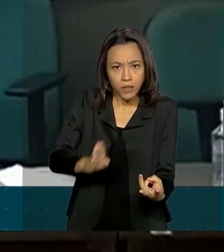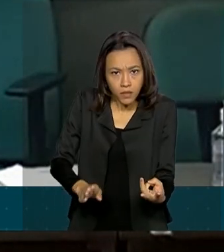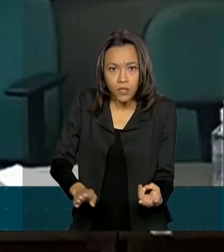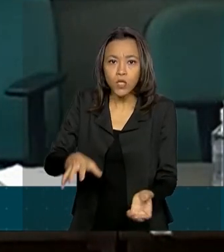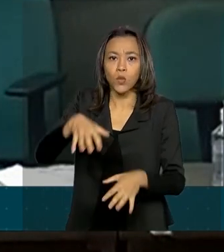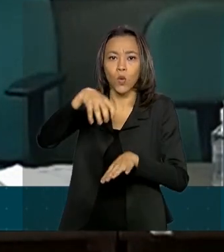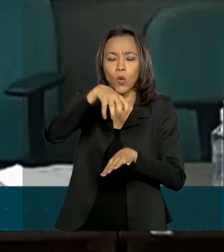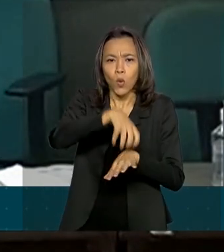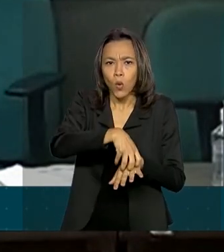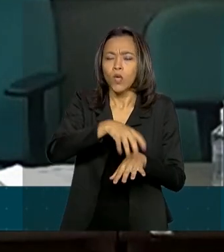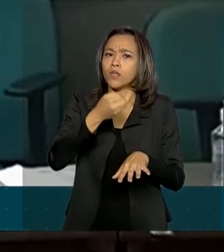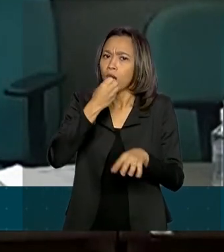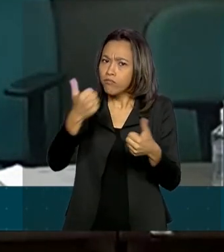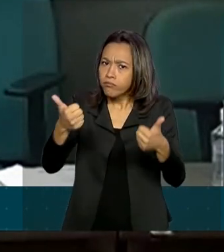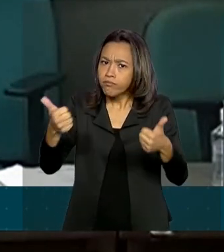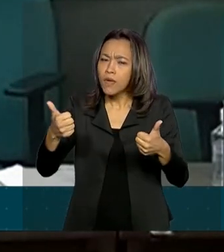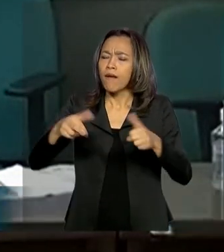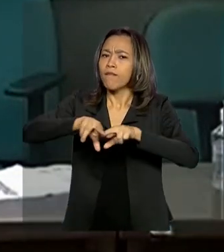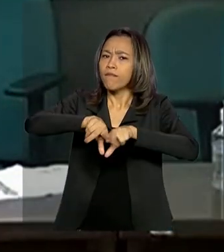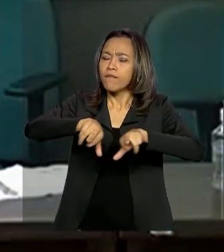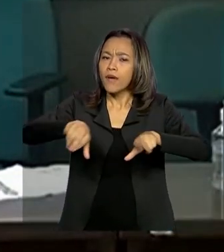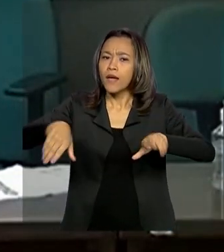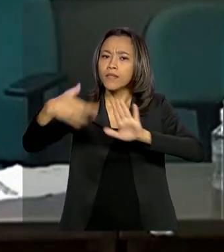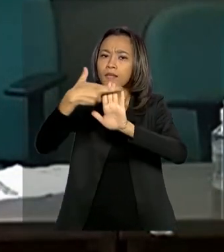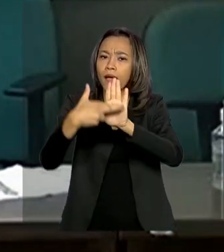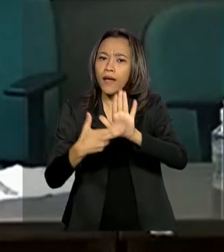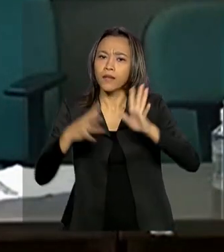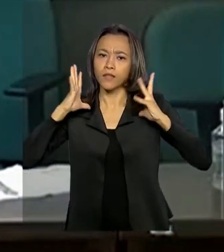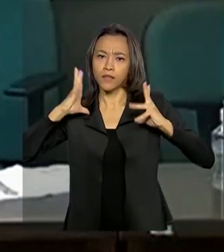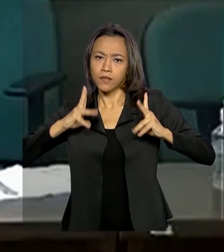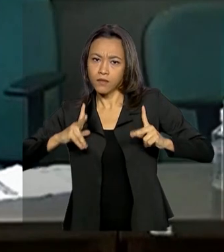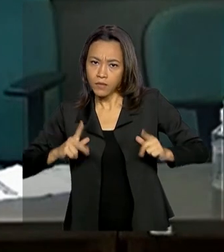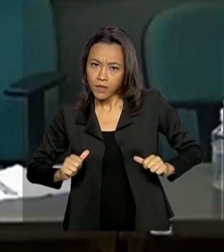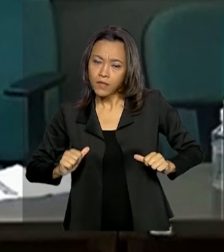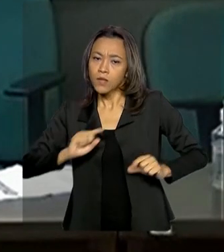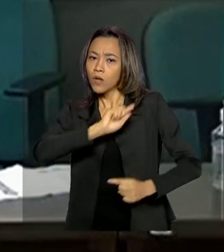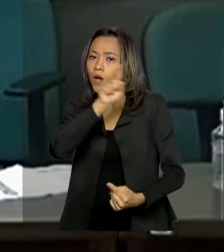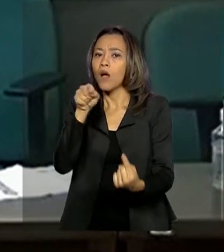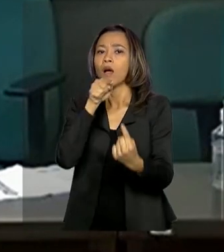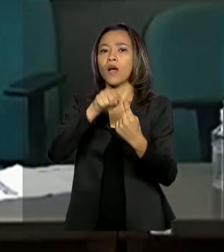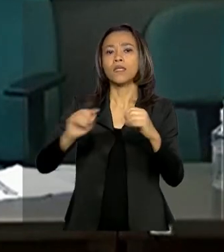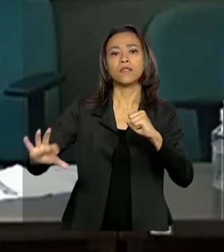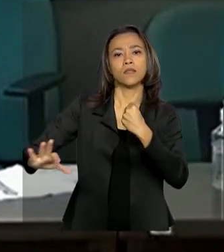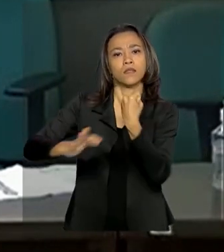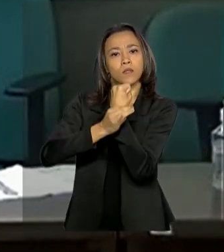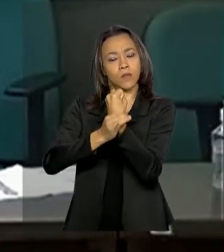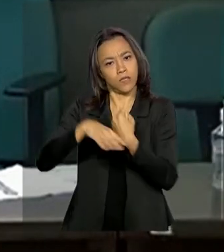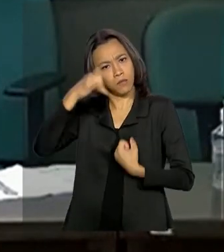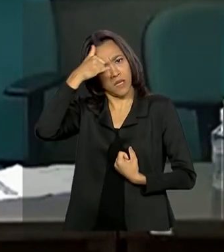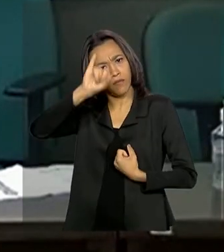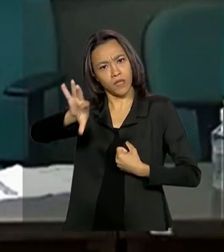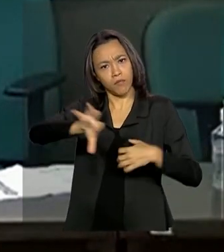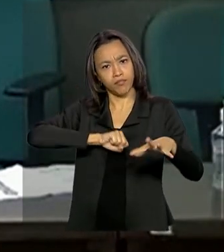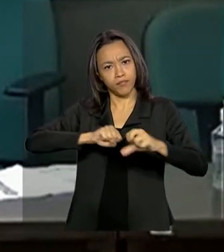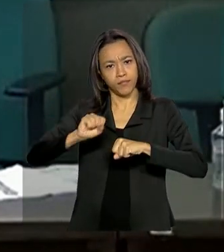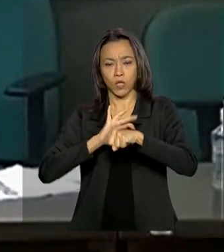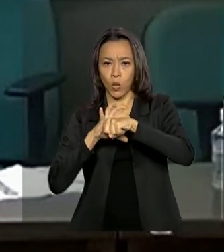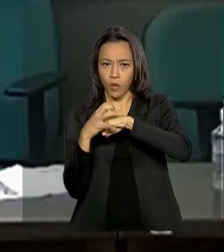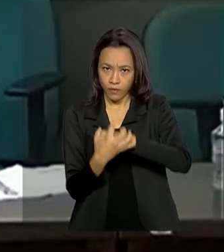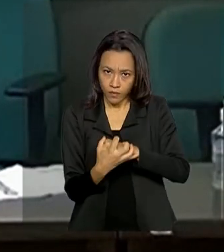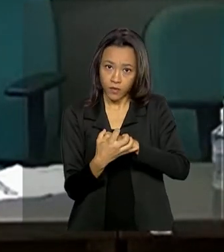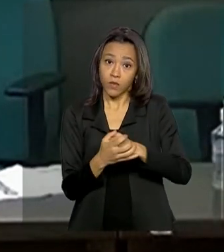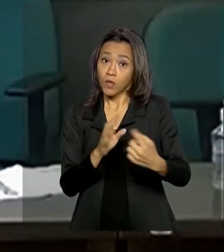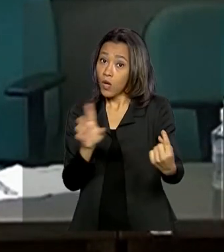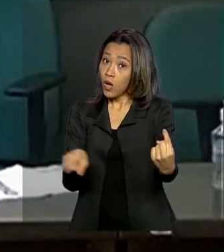adotaram diversas medidas de controle sanitários para a segurança na prevenção ao coronavírus, com o